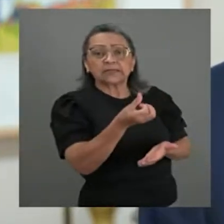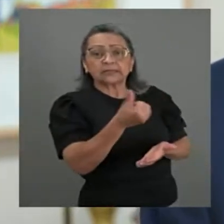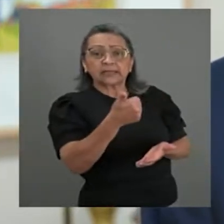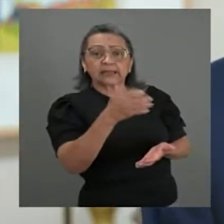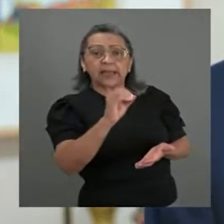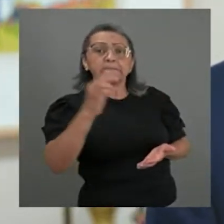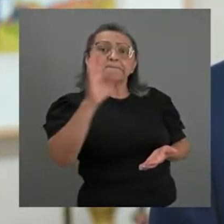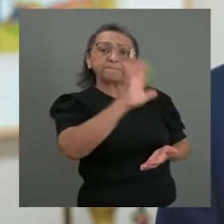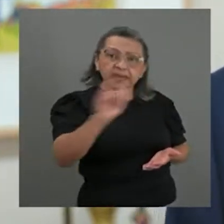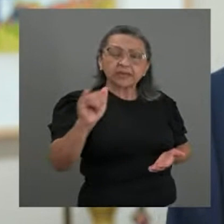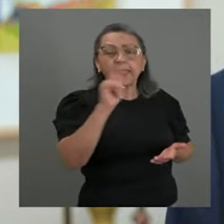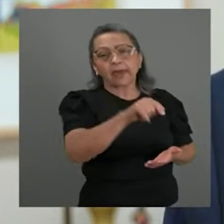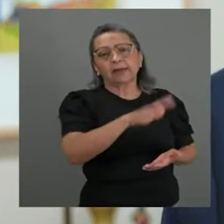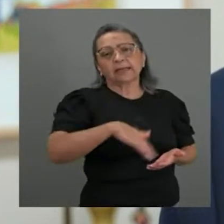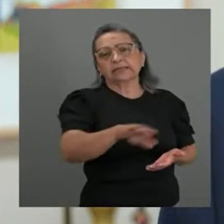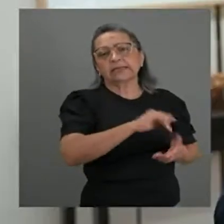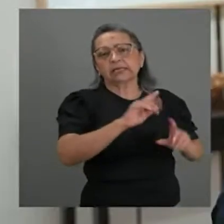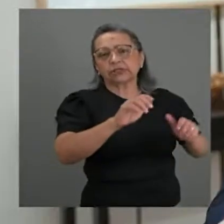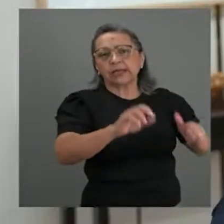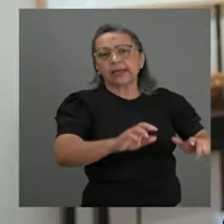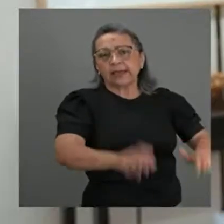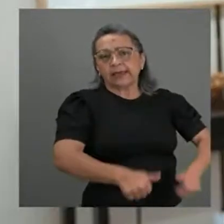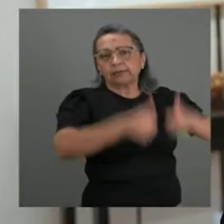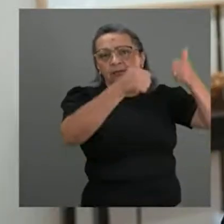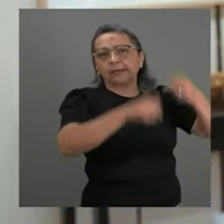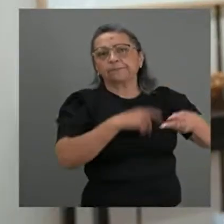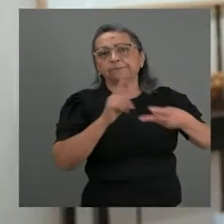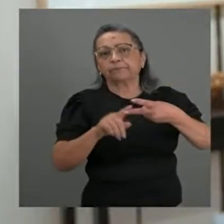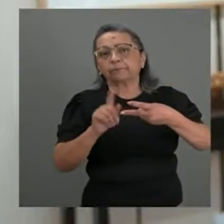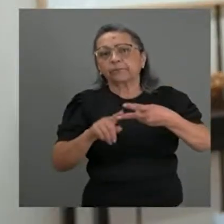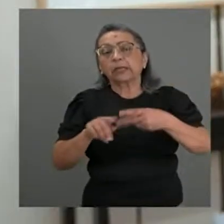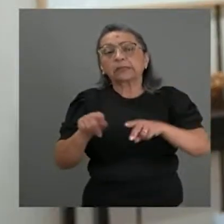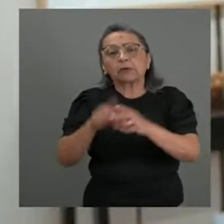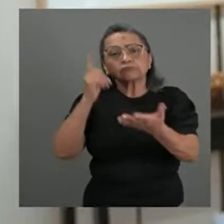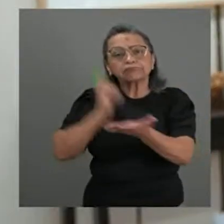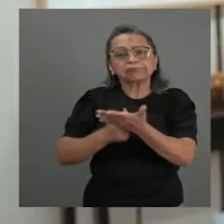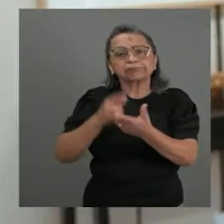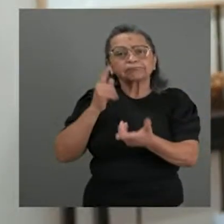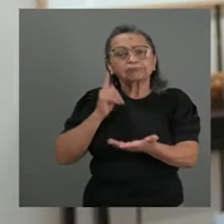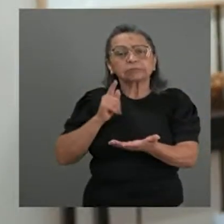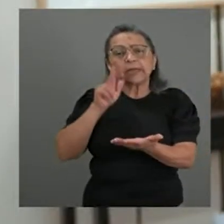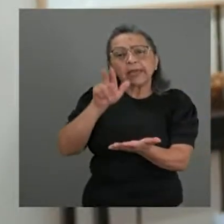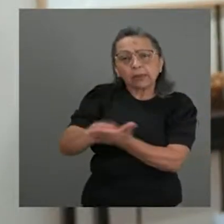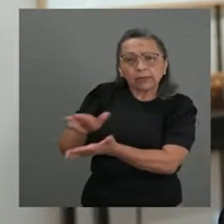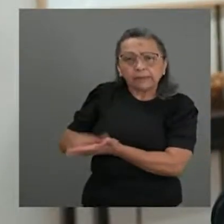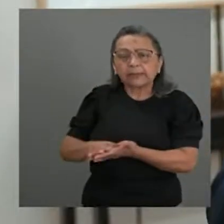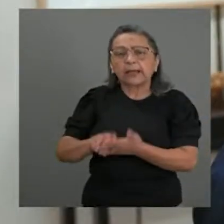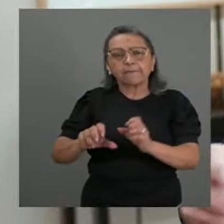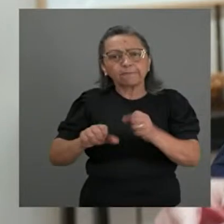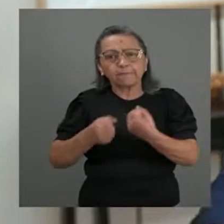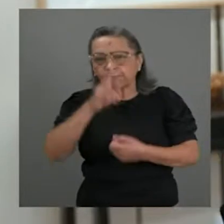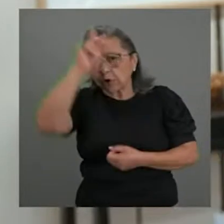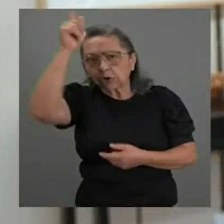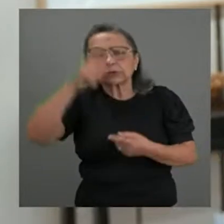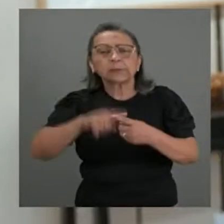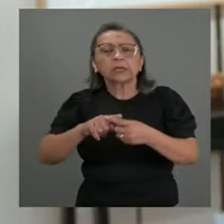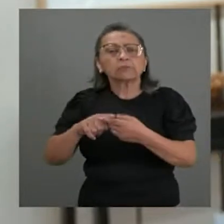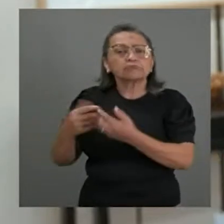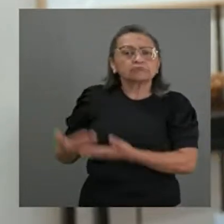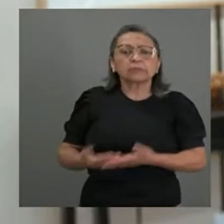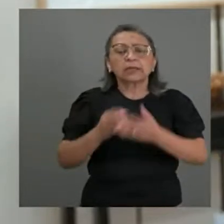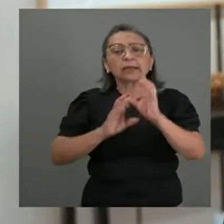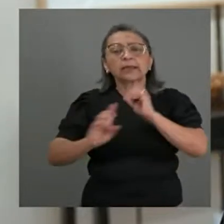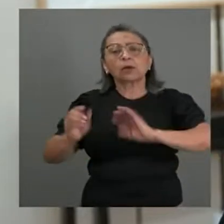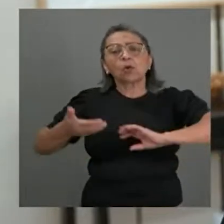exatamente nesta área. Segundo, com uma agenda regulatória, arrojada em diálogo com o